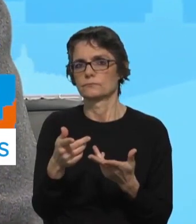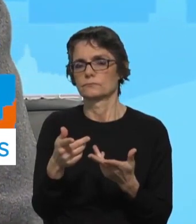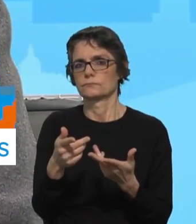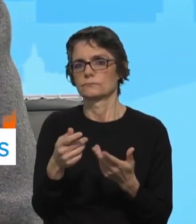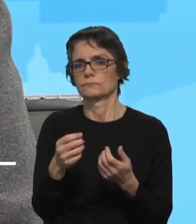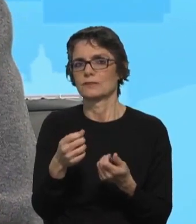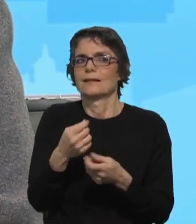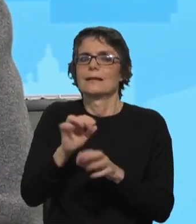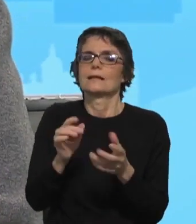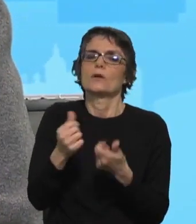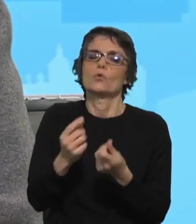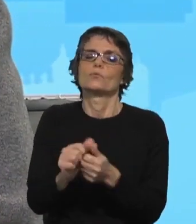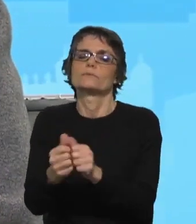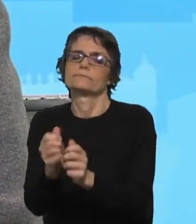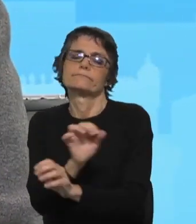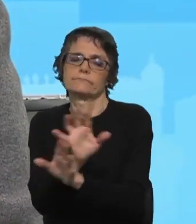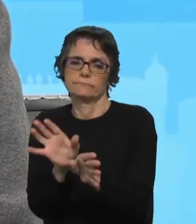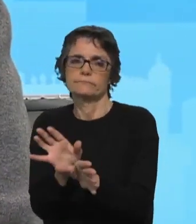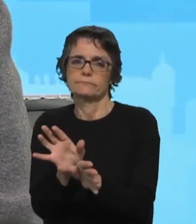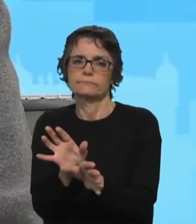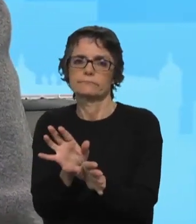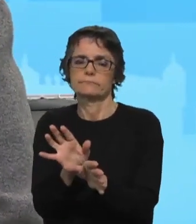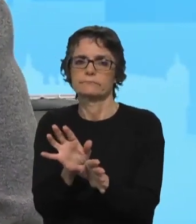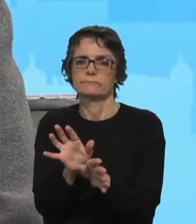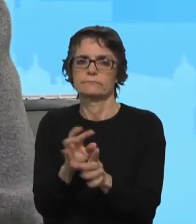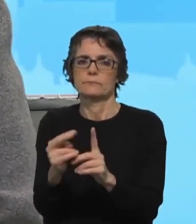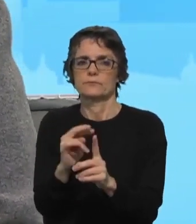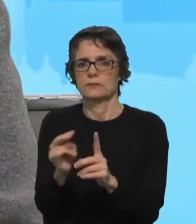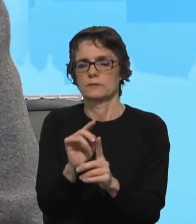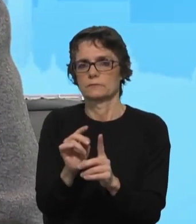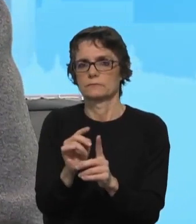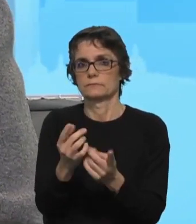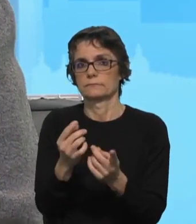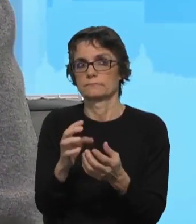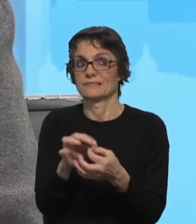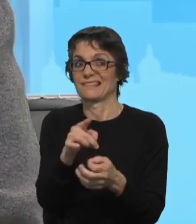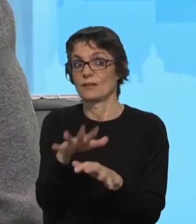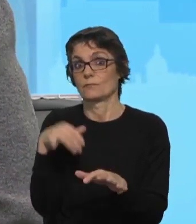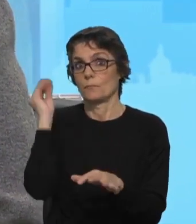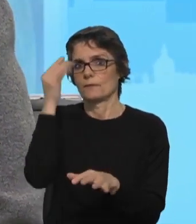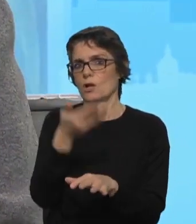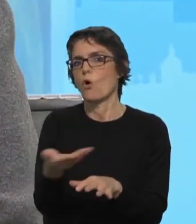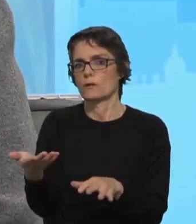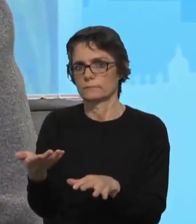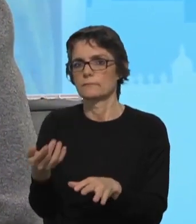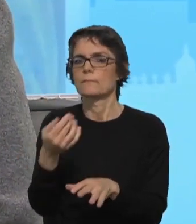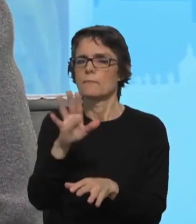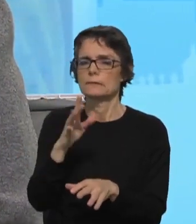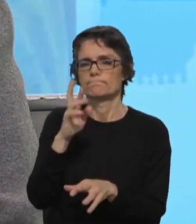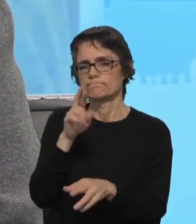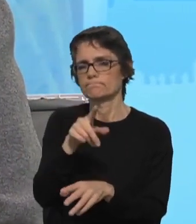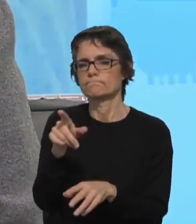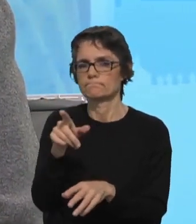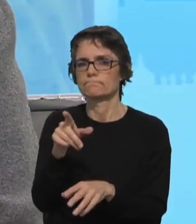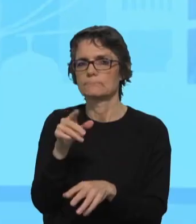alterações no espectro que é aquilo, a composição do Parlamento, mas que de facto possa também haver